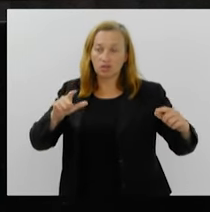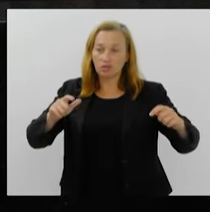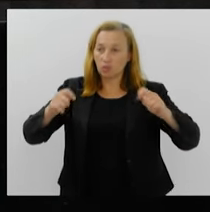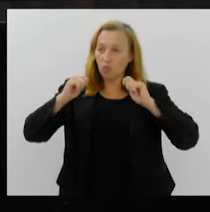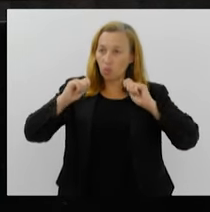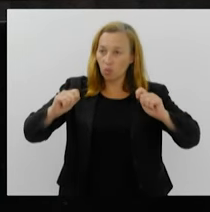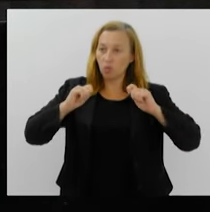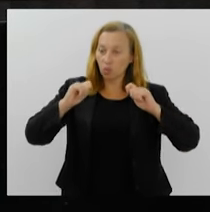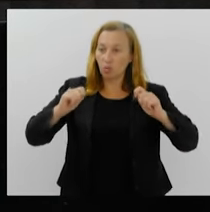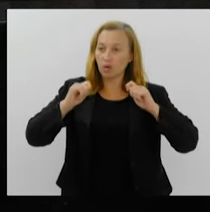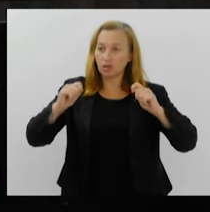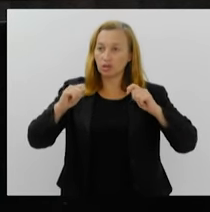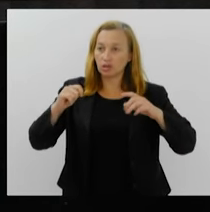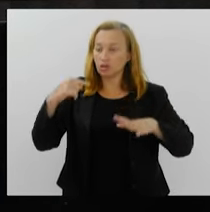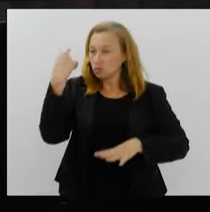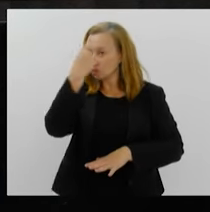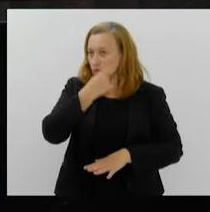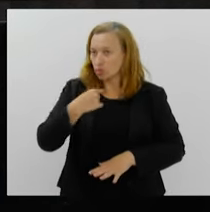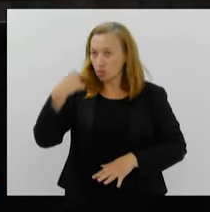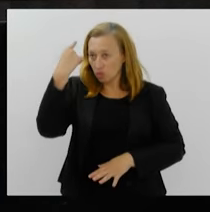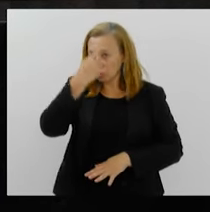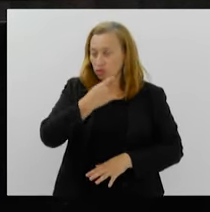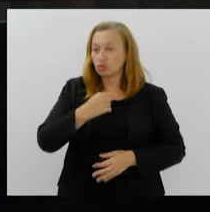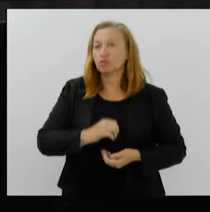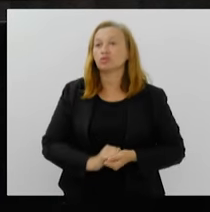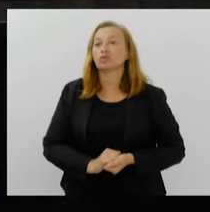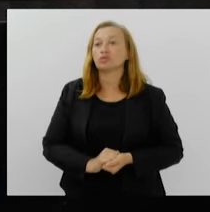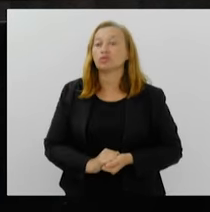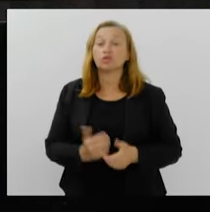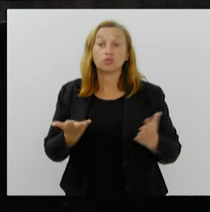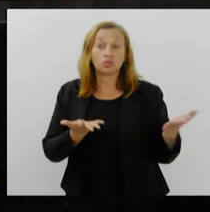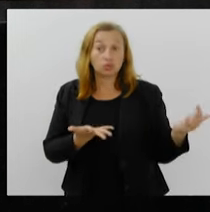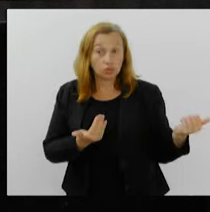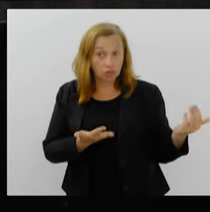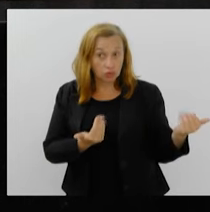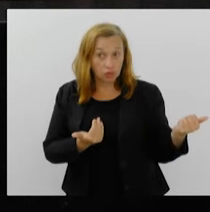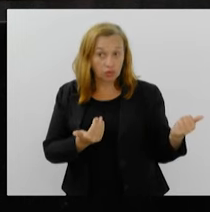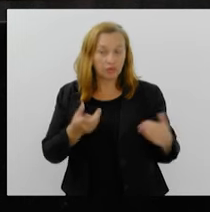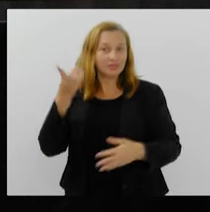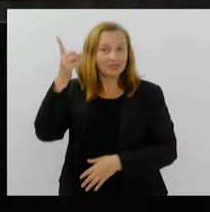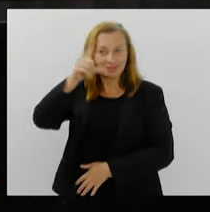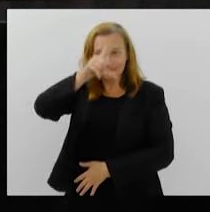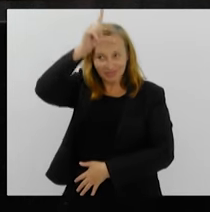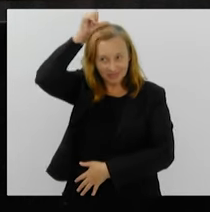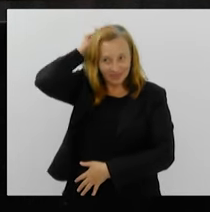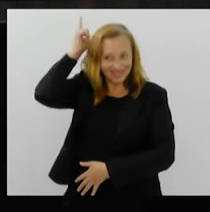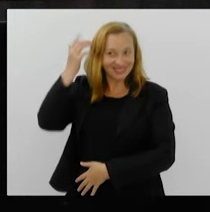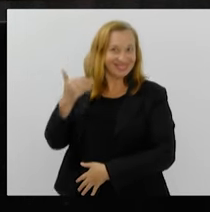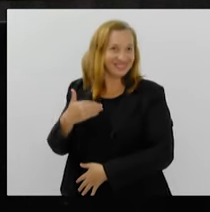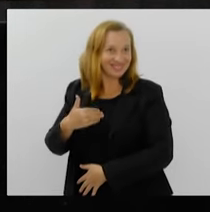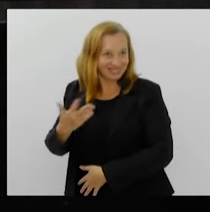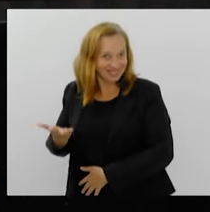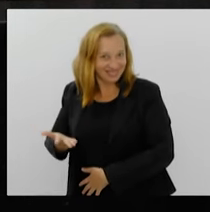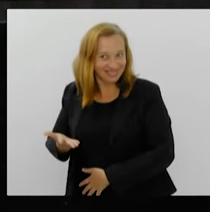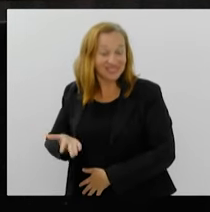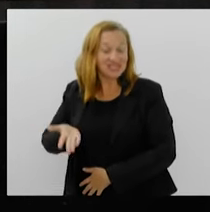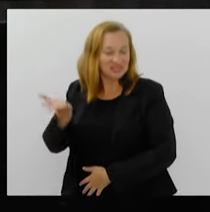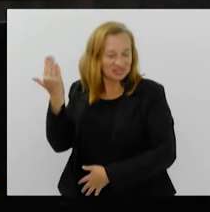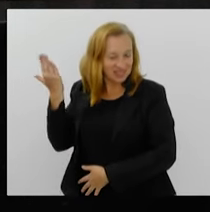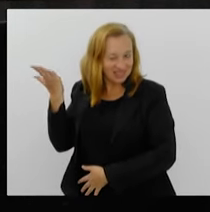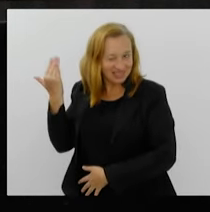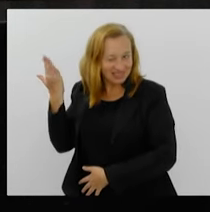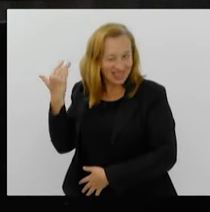o rosto do então jovem Luiz Paulo. Naquela época,